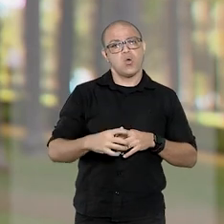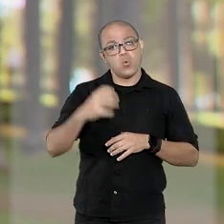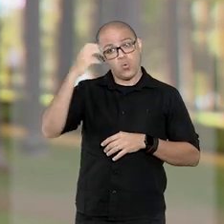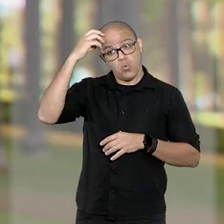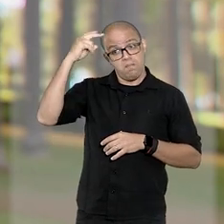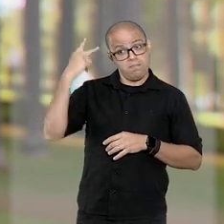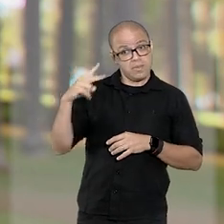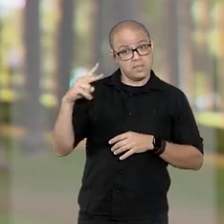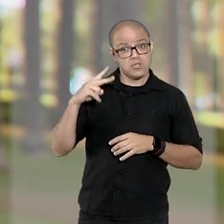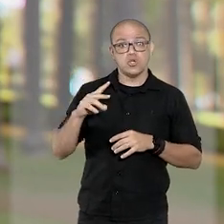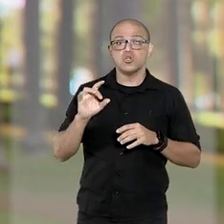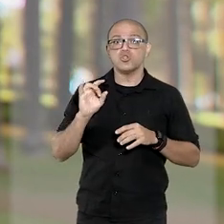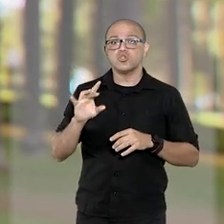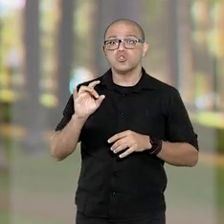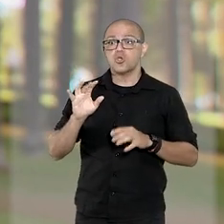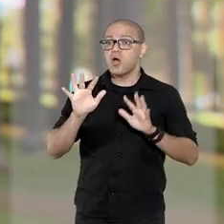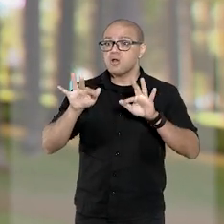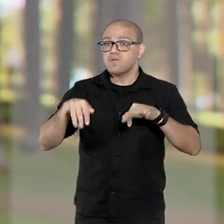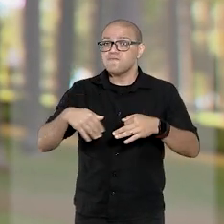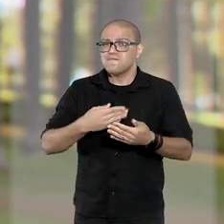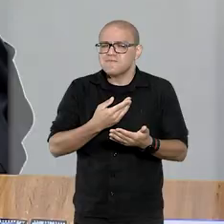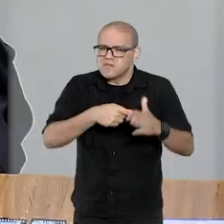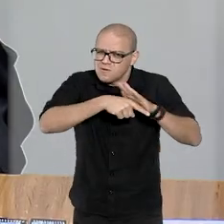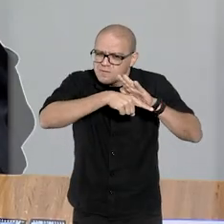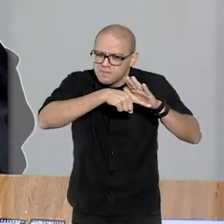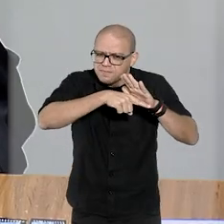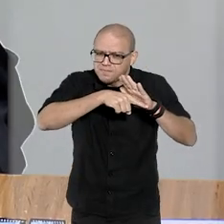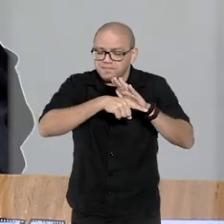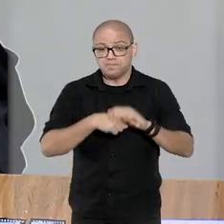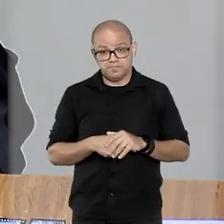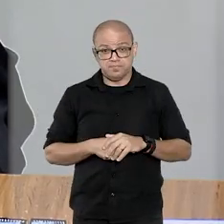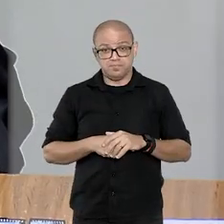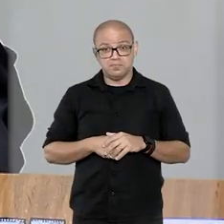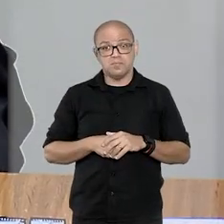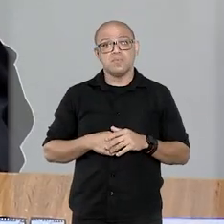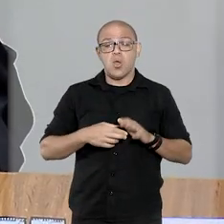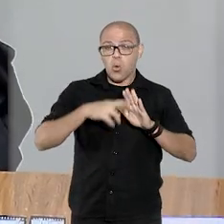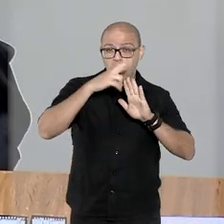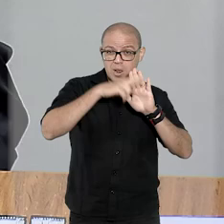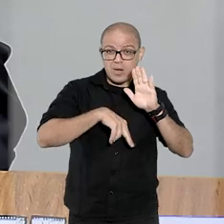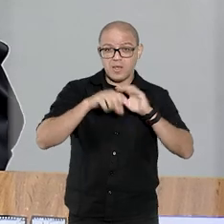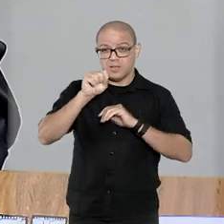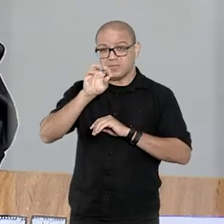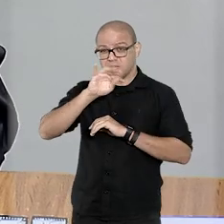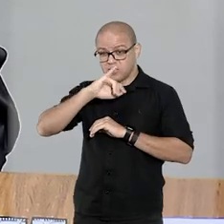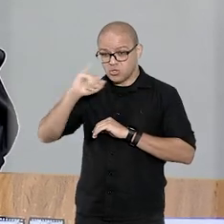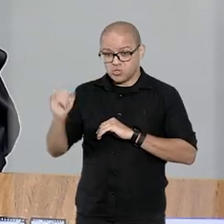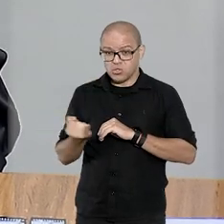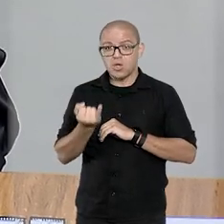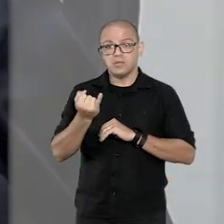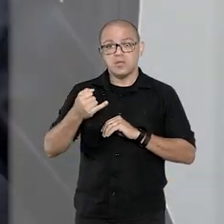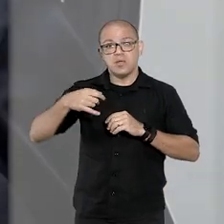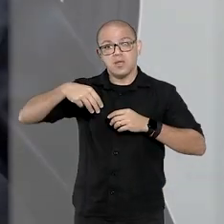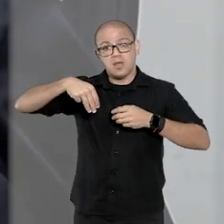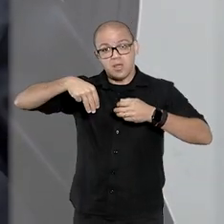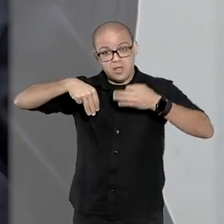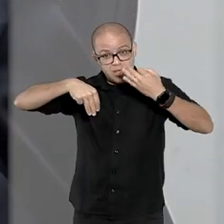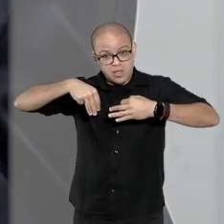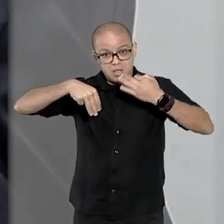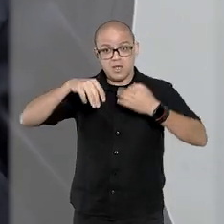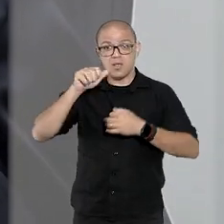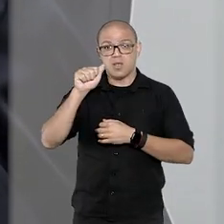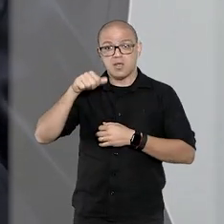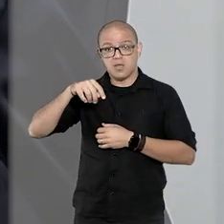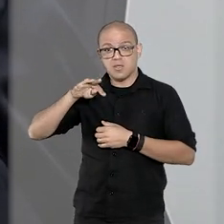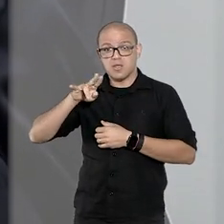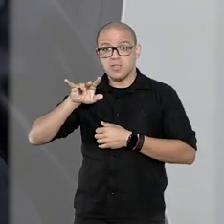poderia ser confirmado no final das investigações. O relator no STJ, ministro Antônio Saldanha Palheiro, considerou na